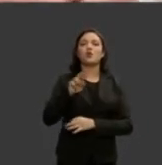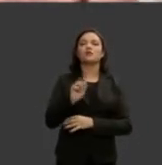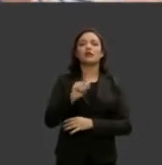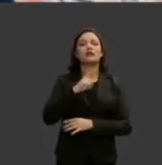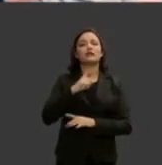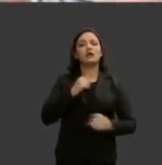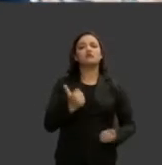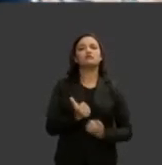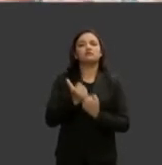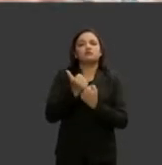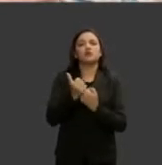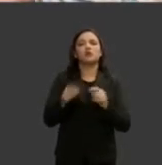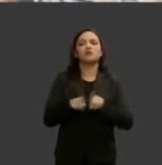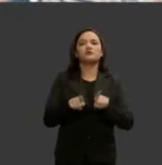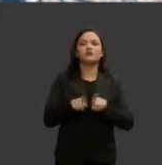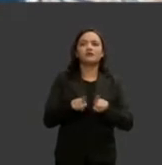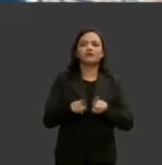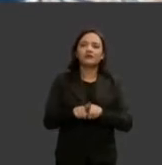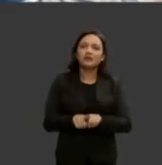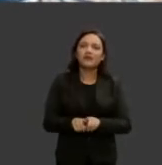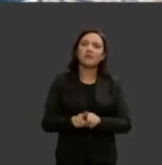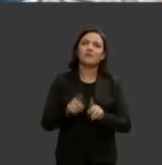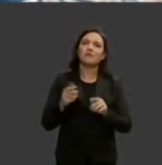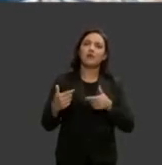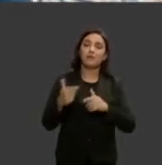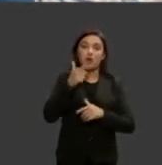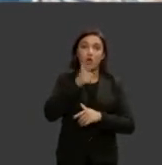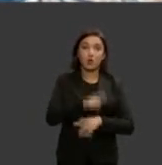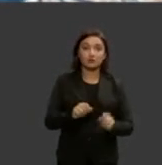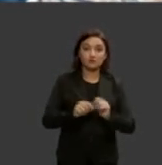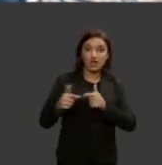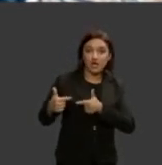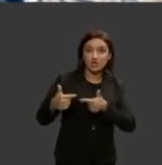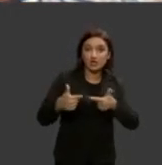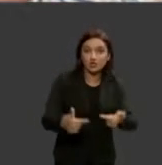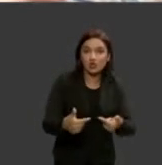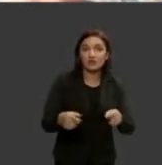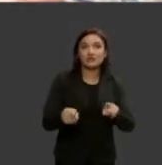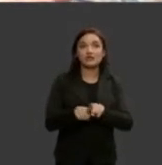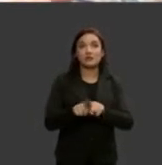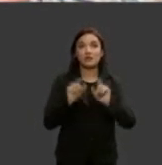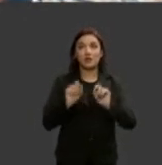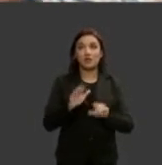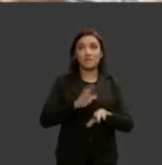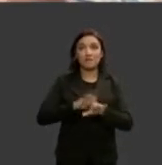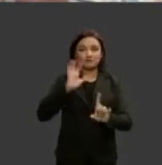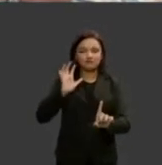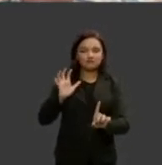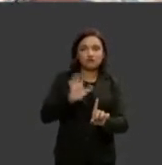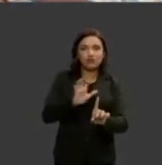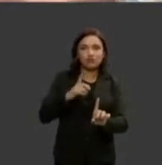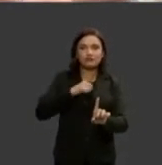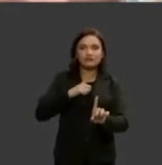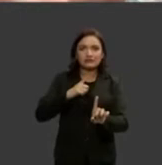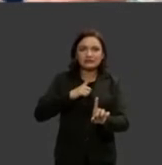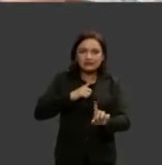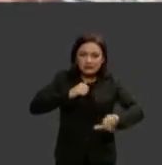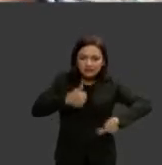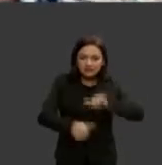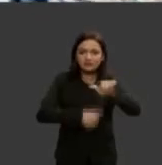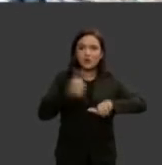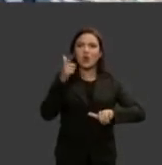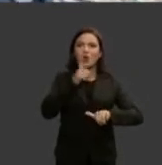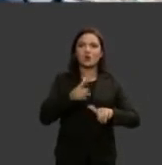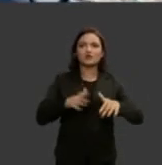suporte adequados para implementação de ações ainda mais impactantes na busca pelo equilíbrio